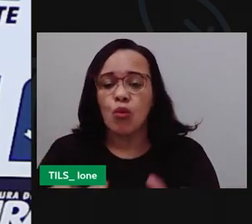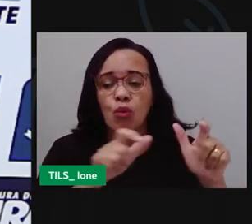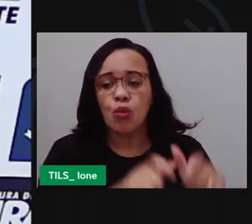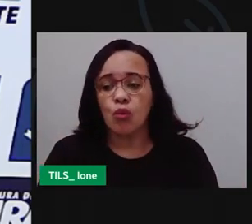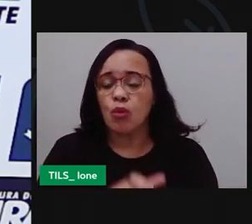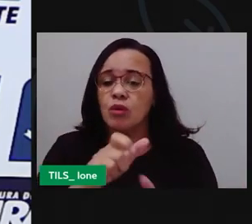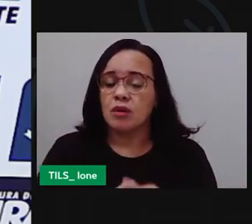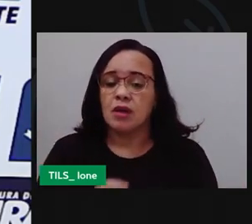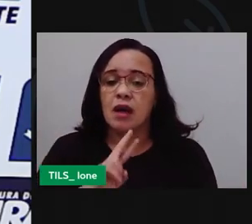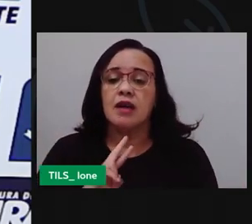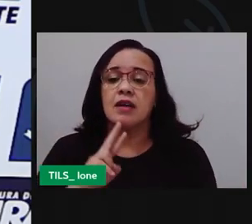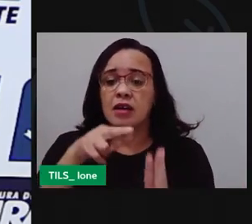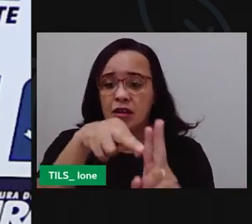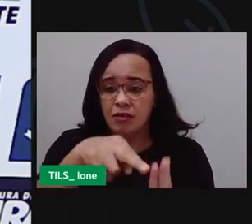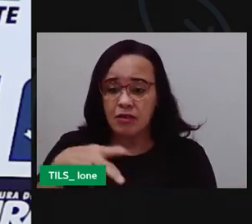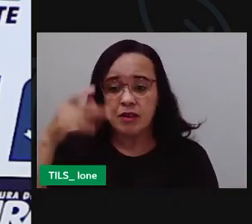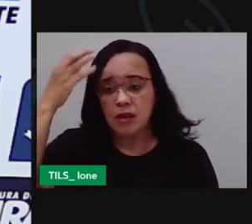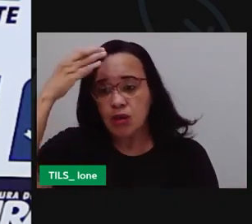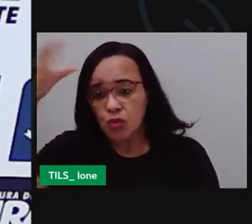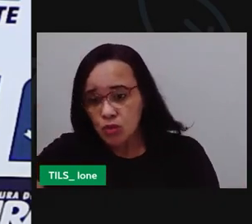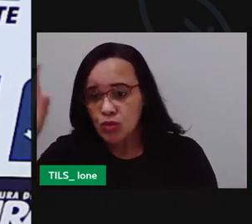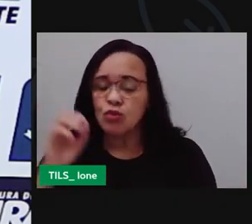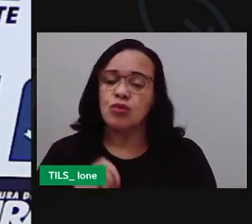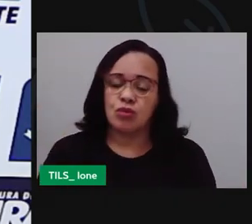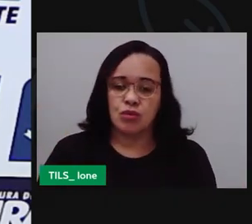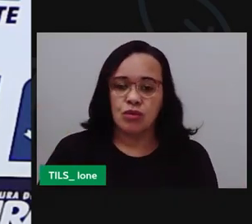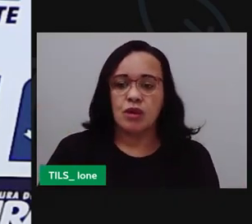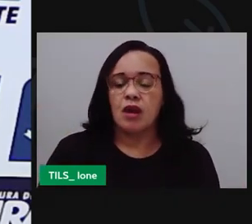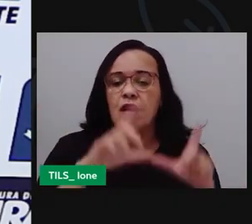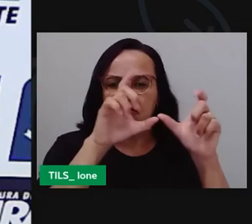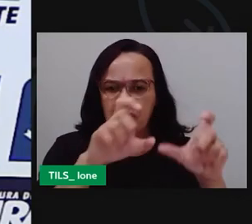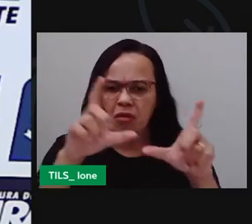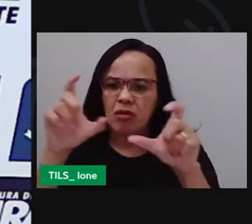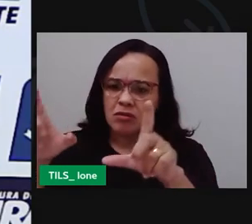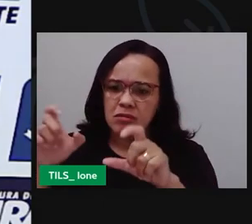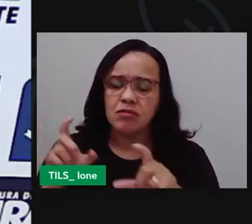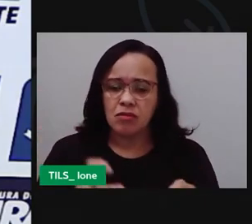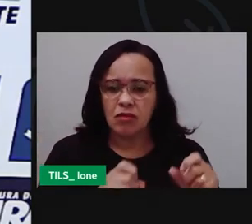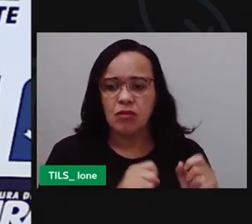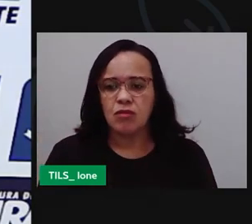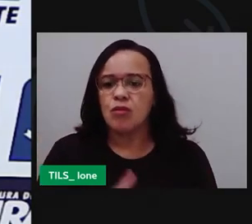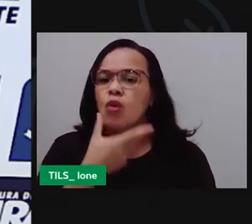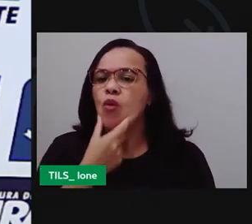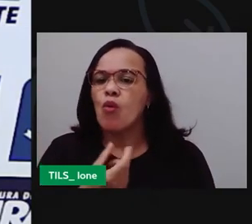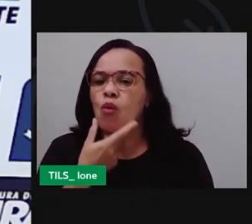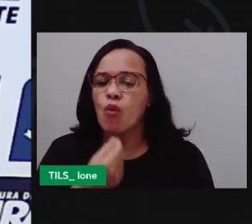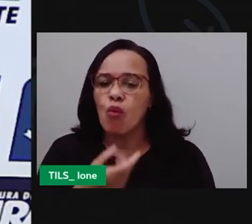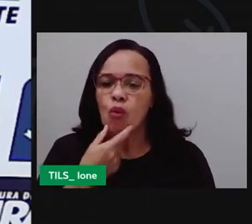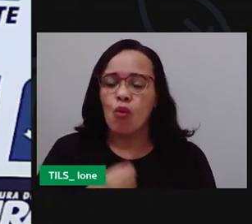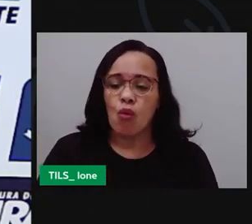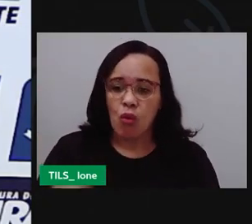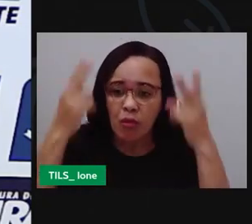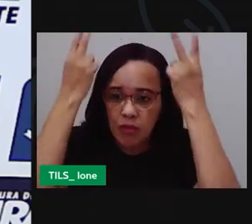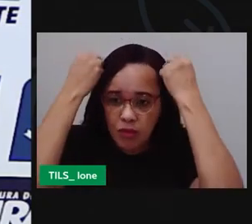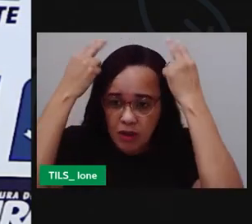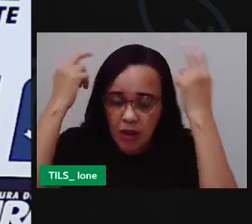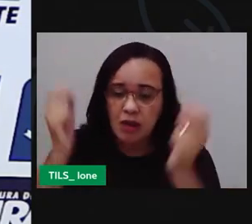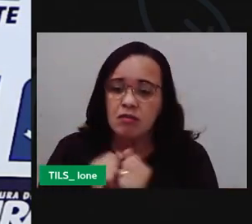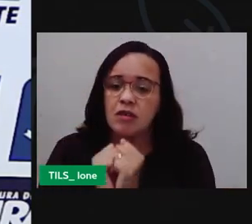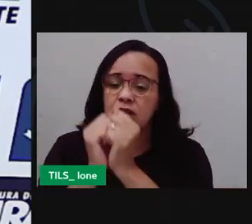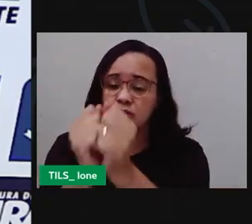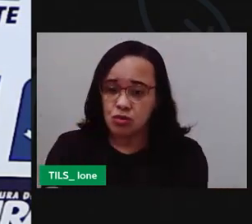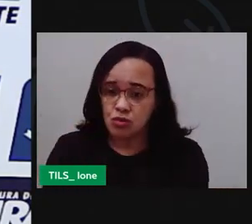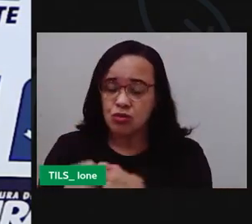ali a escultura do vaqueiro a escultura do tropeiro a escultura caminhos de feira foram